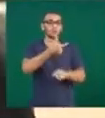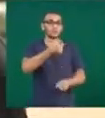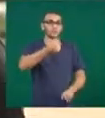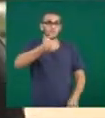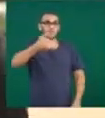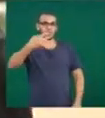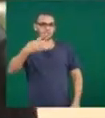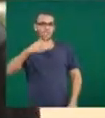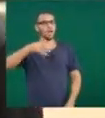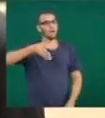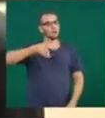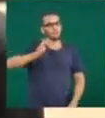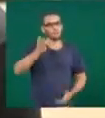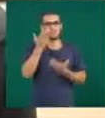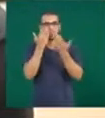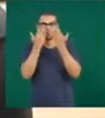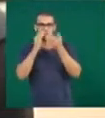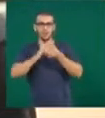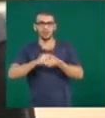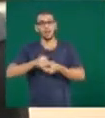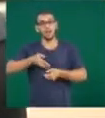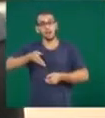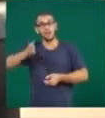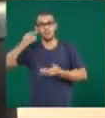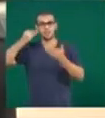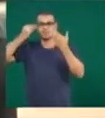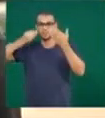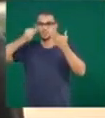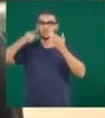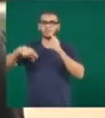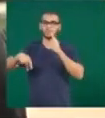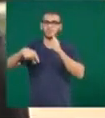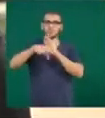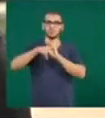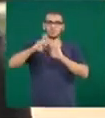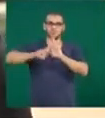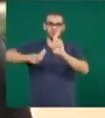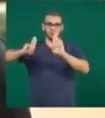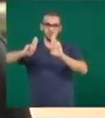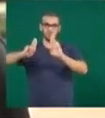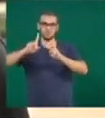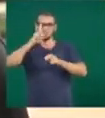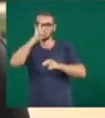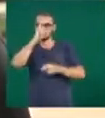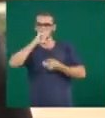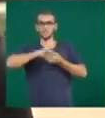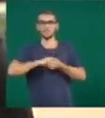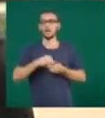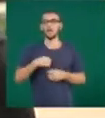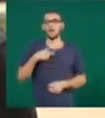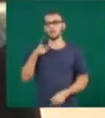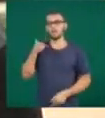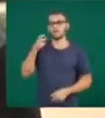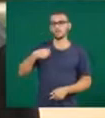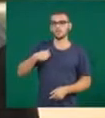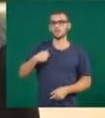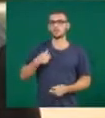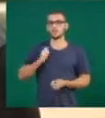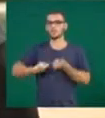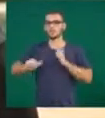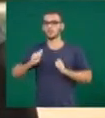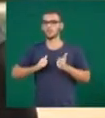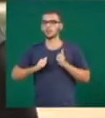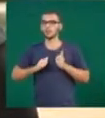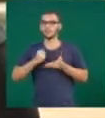psicólogos algumas vezes e tudo, eu fui na psiquiatra do Hospital de Clínicas da UFO e ela viu que eu estava com ansiedade. E ela me passou o remédio